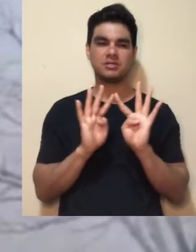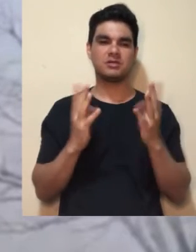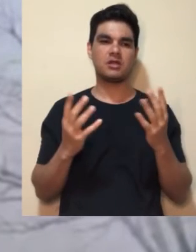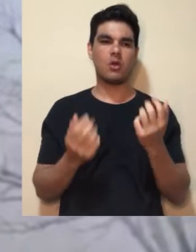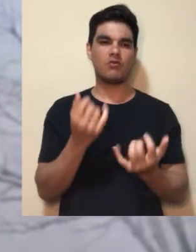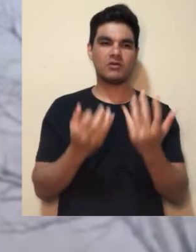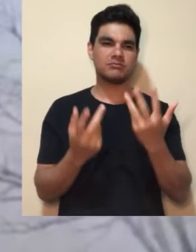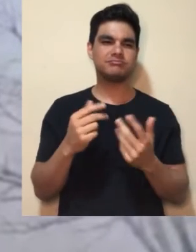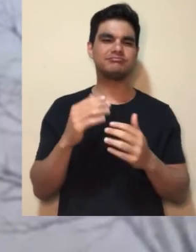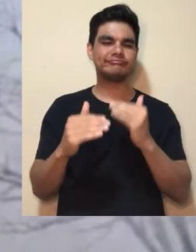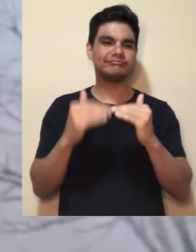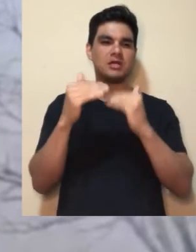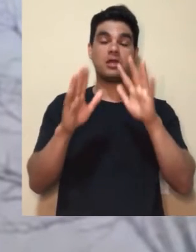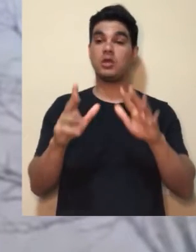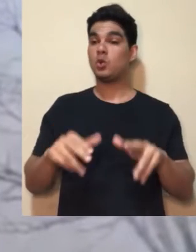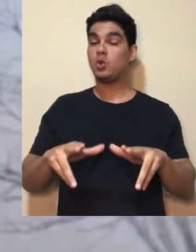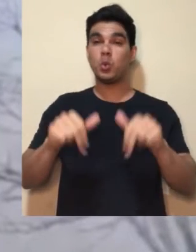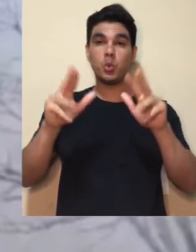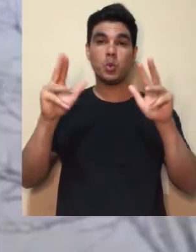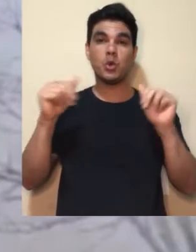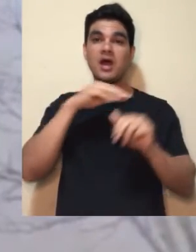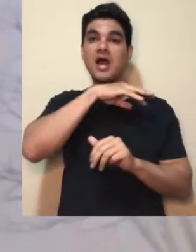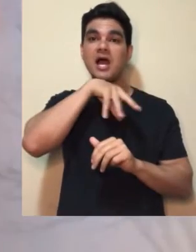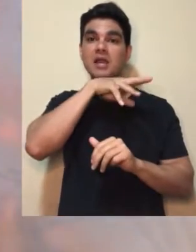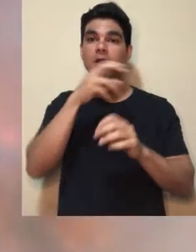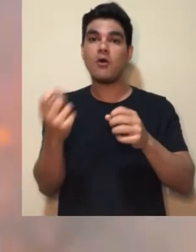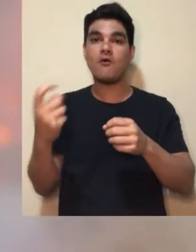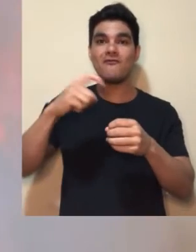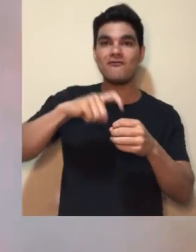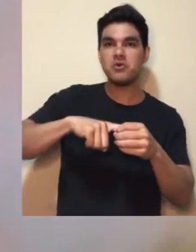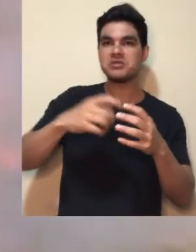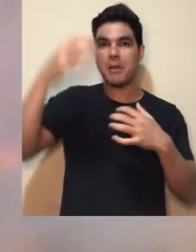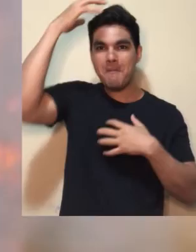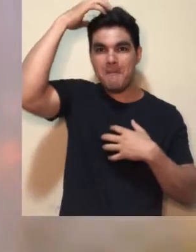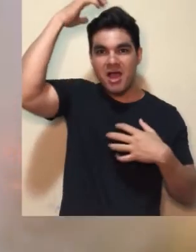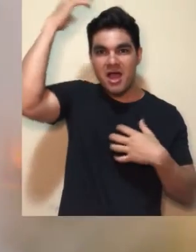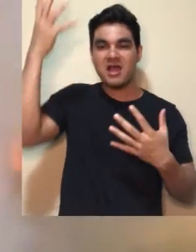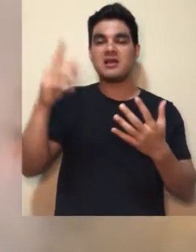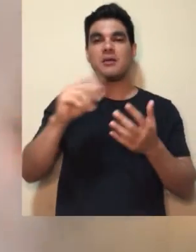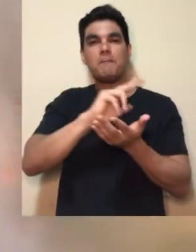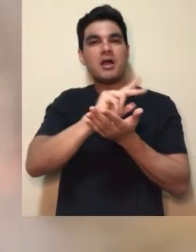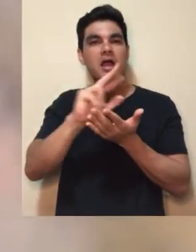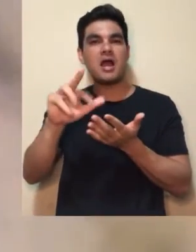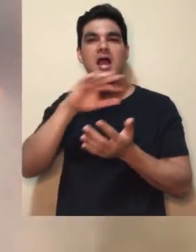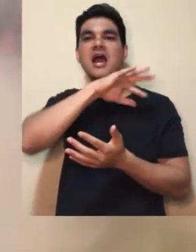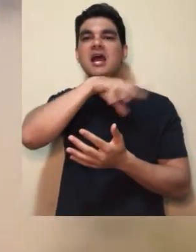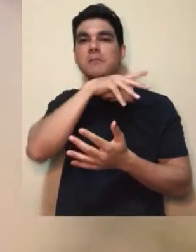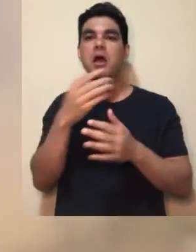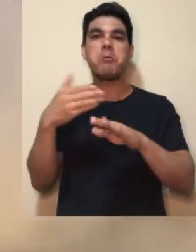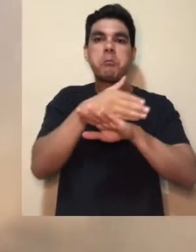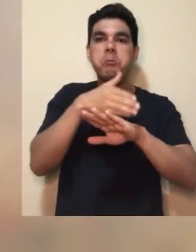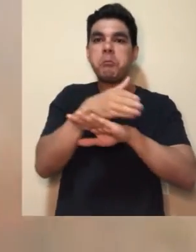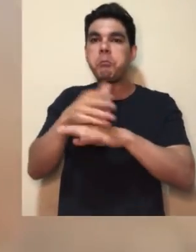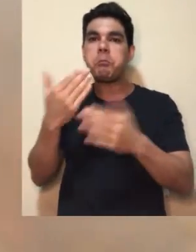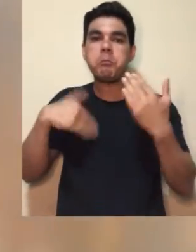cerca todinha. E o fogo veio vindo mais, né? Nunca mais os animais voltaram, né? Macacos, tinham